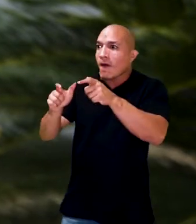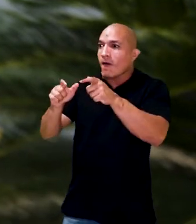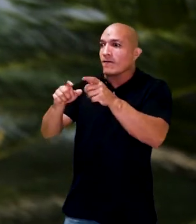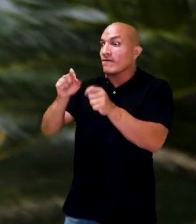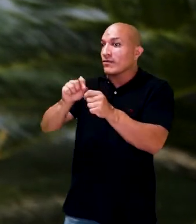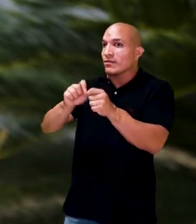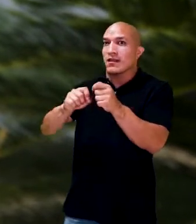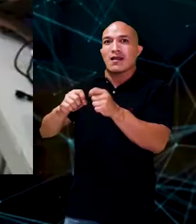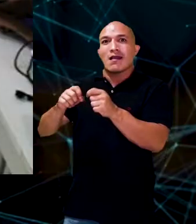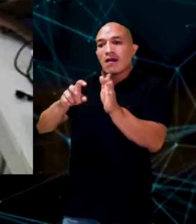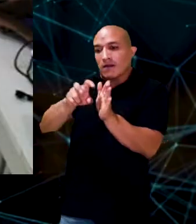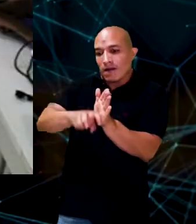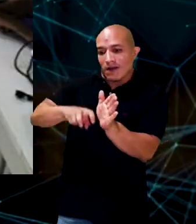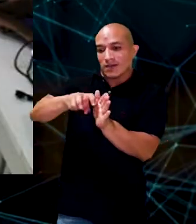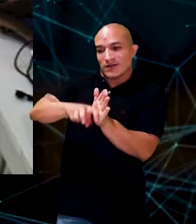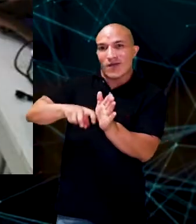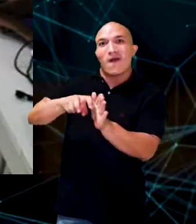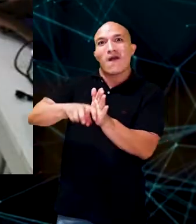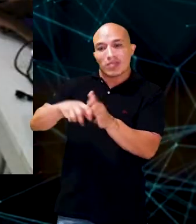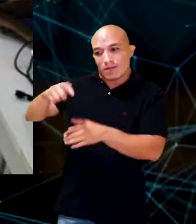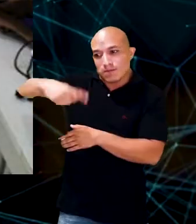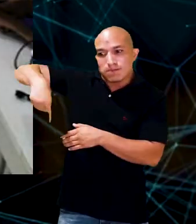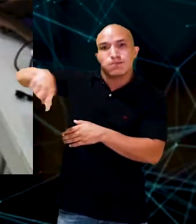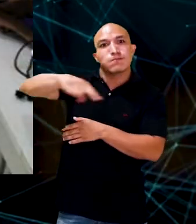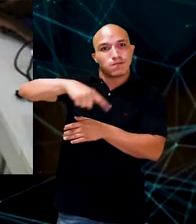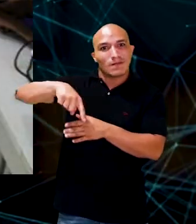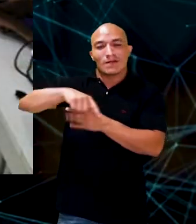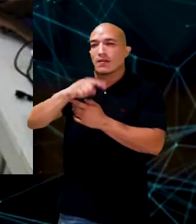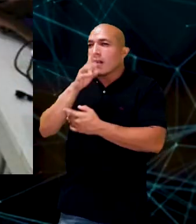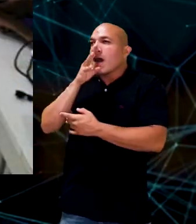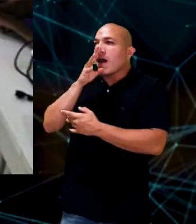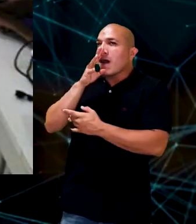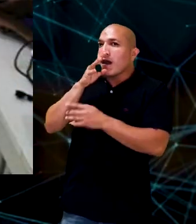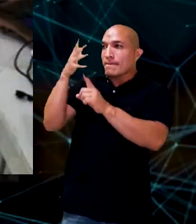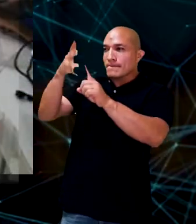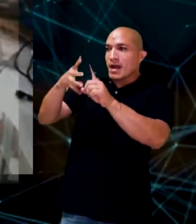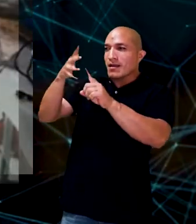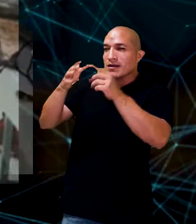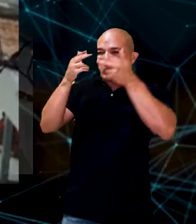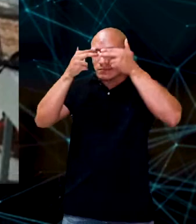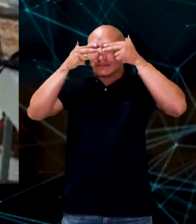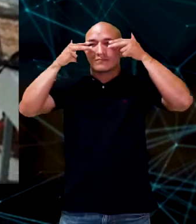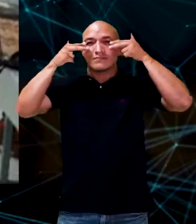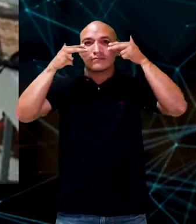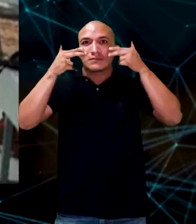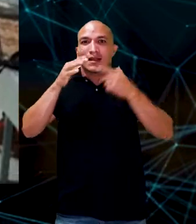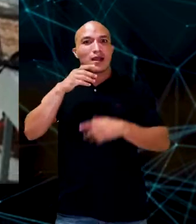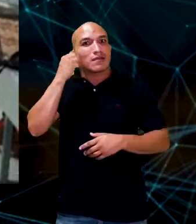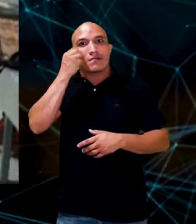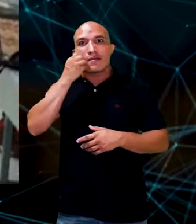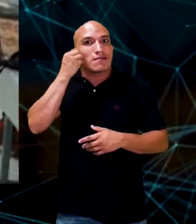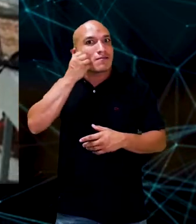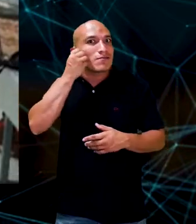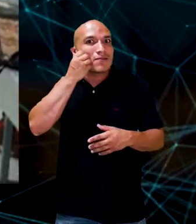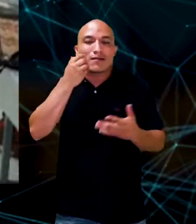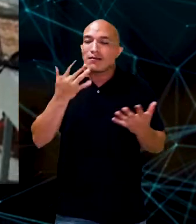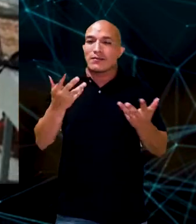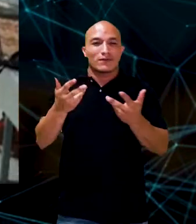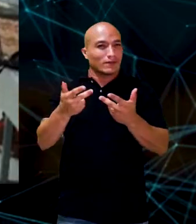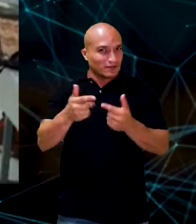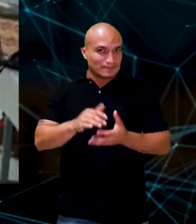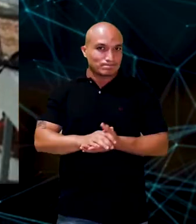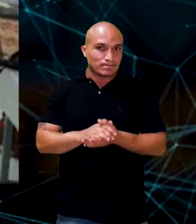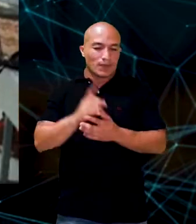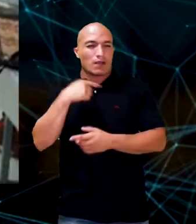oficinas onde eles puderam circular na escola em cadeiras de rodas, assistiram as nossas palestras vendadas, então foi uma